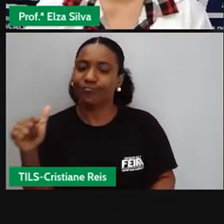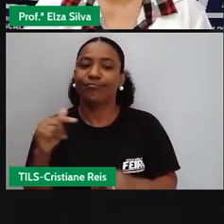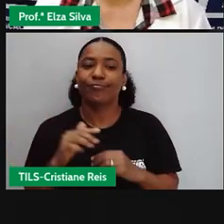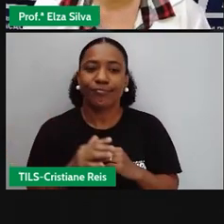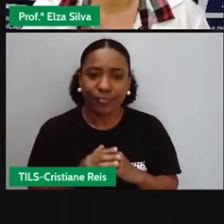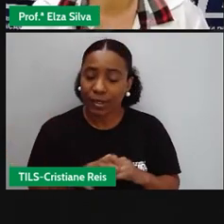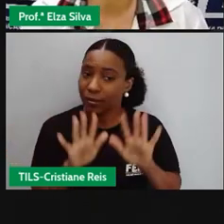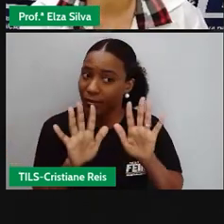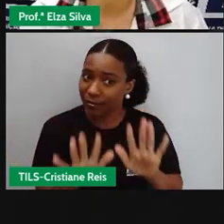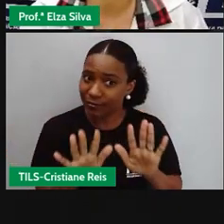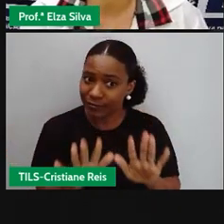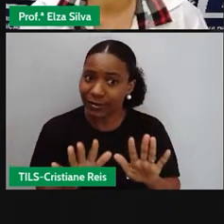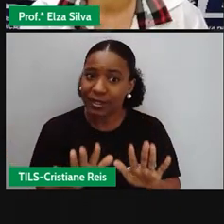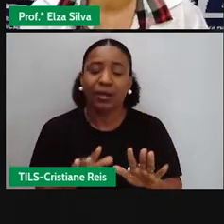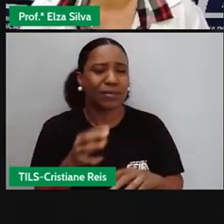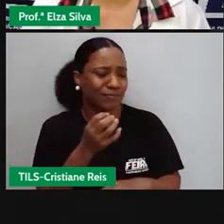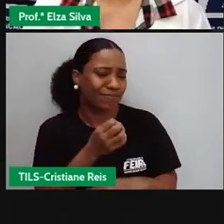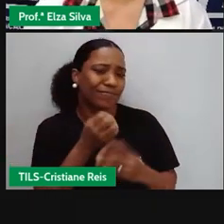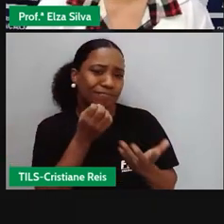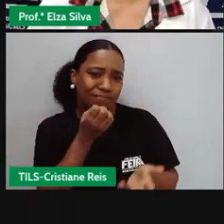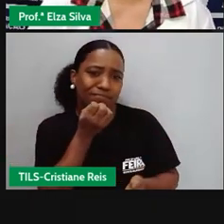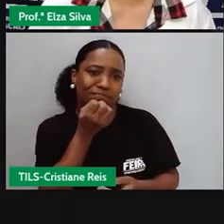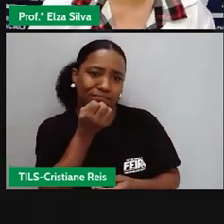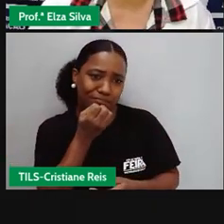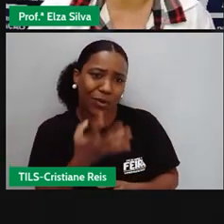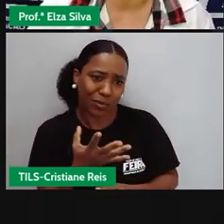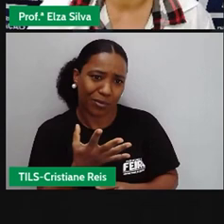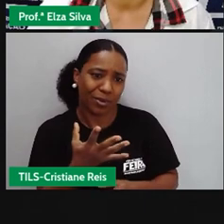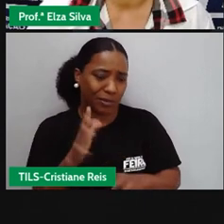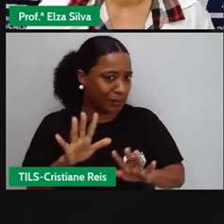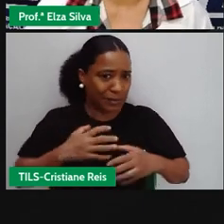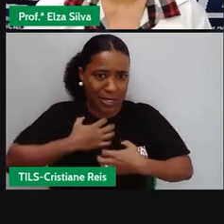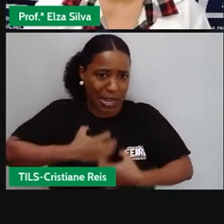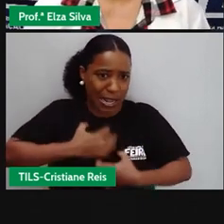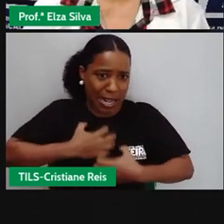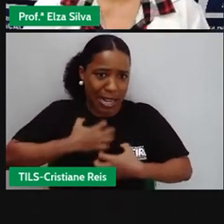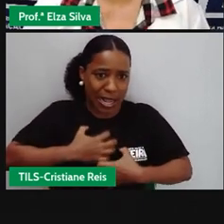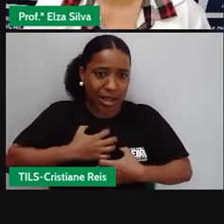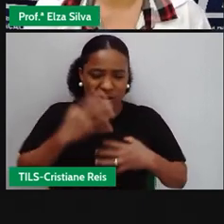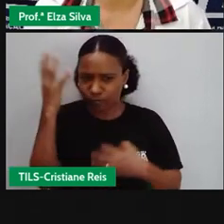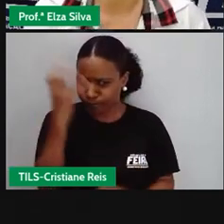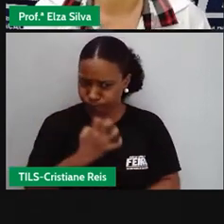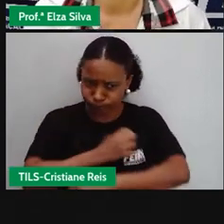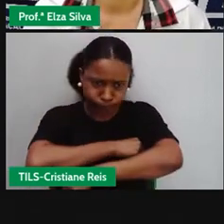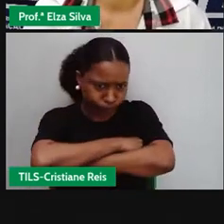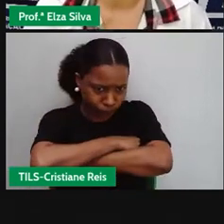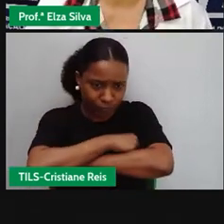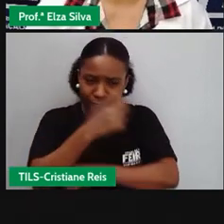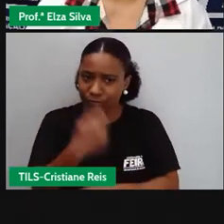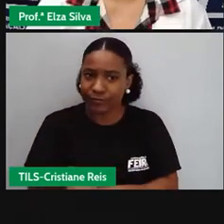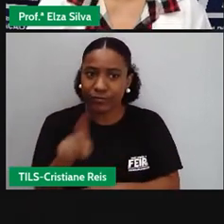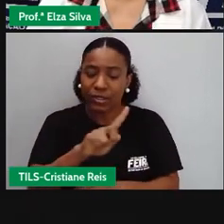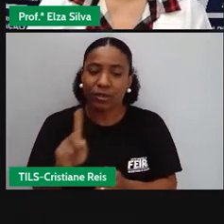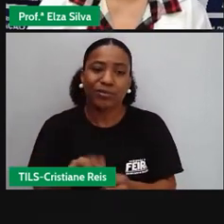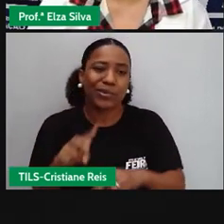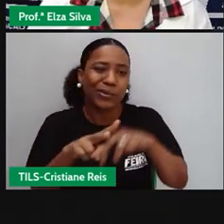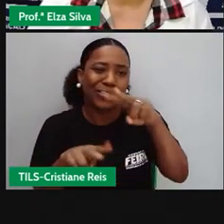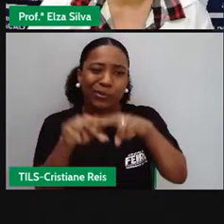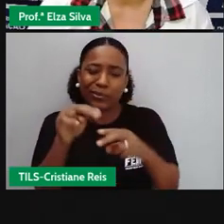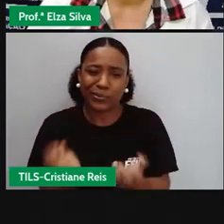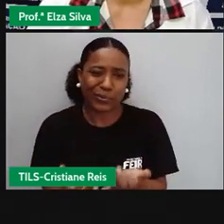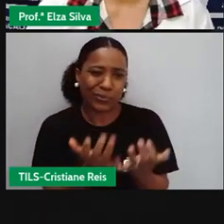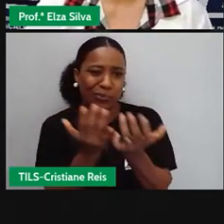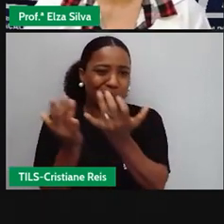Mas é bom para um bom motivo. Não carece se arretar. Toda essa fumaceira faz o hospital